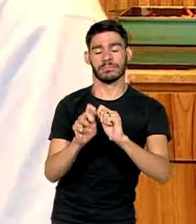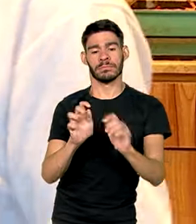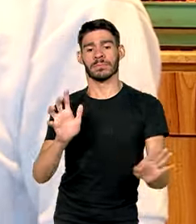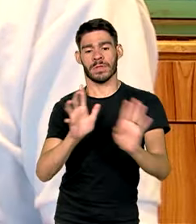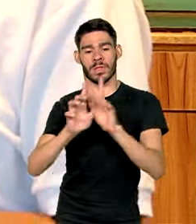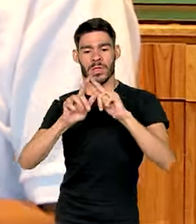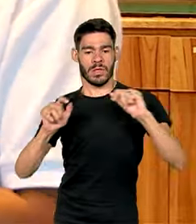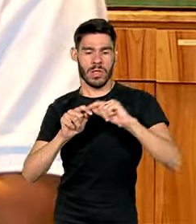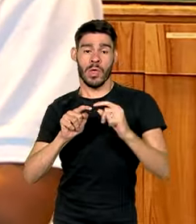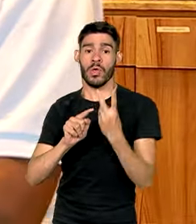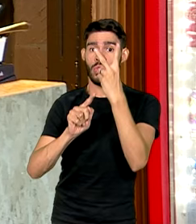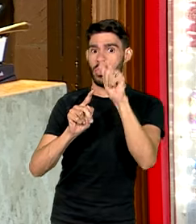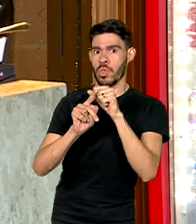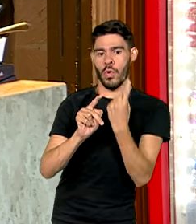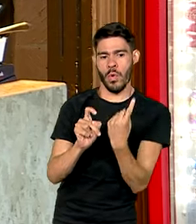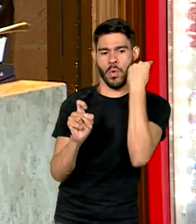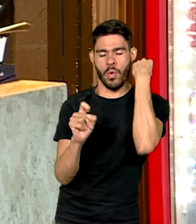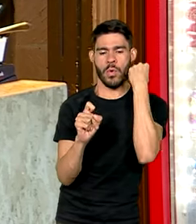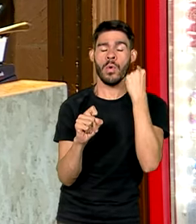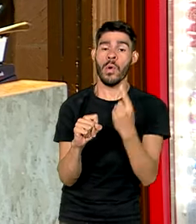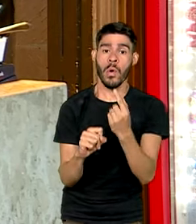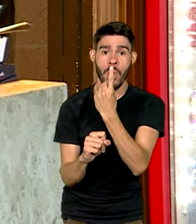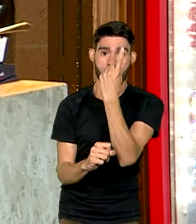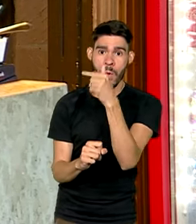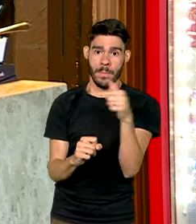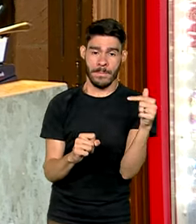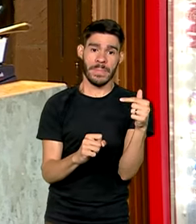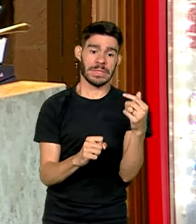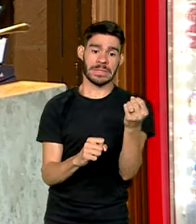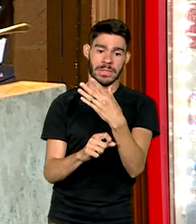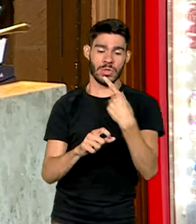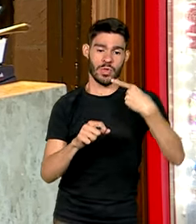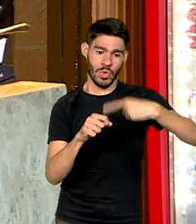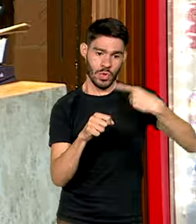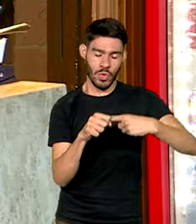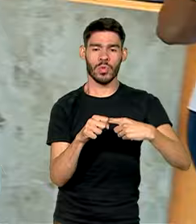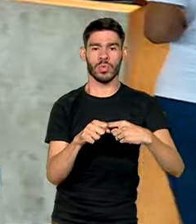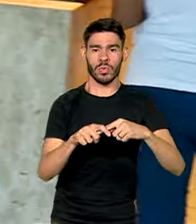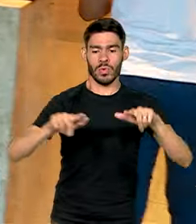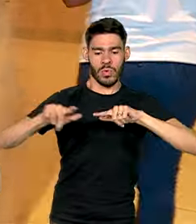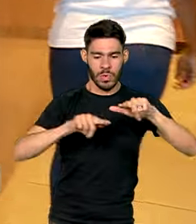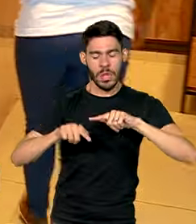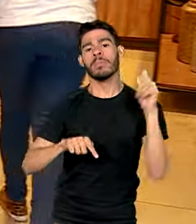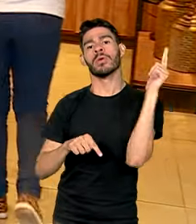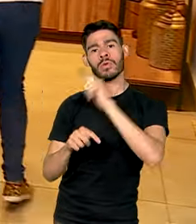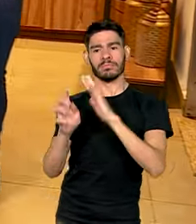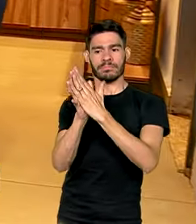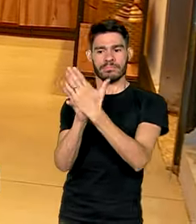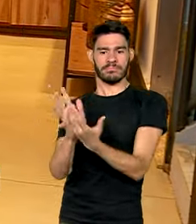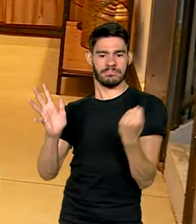Brasília há dois meses. Com uma semana na nova cidade, conseguiu um emprego. A carteira